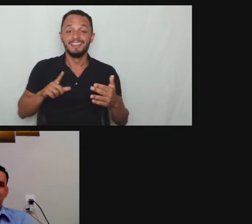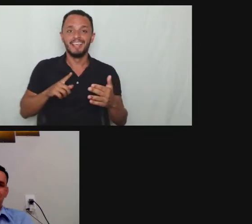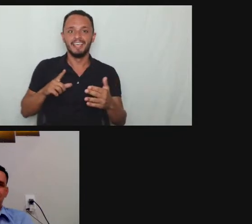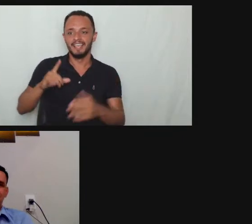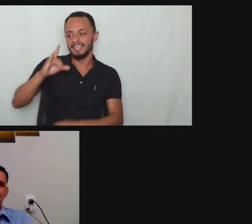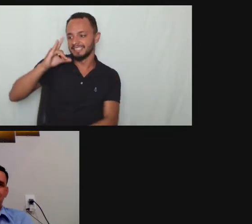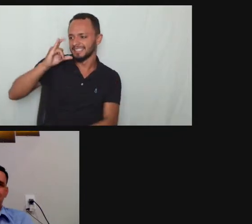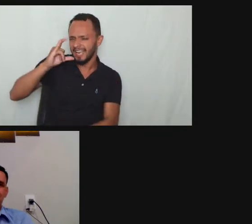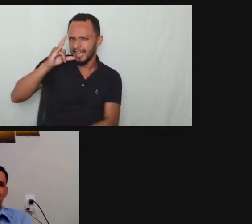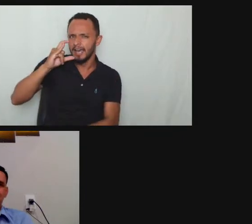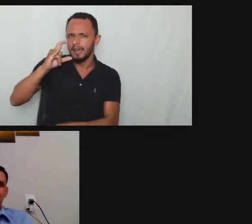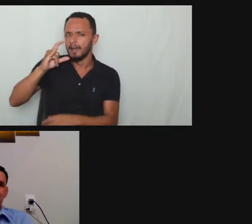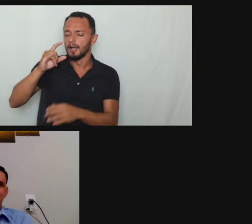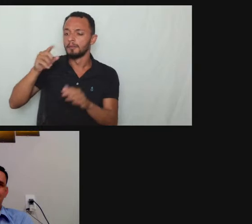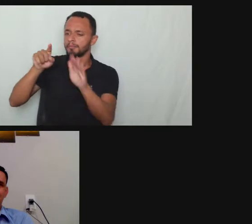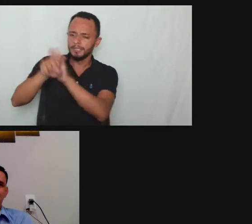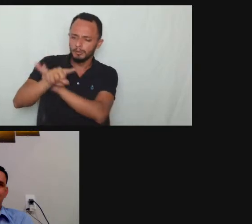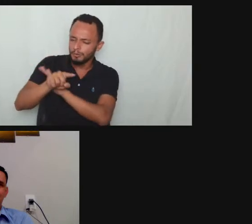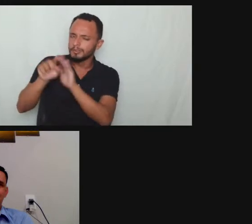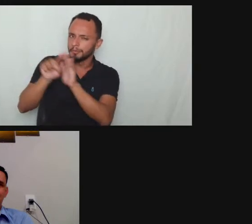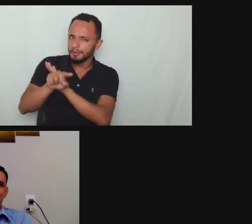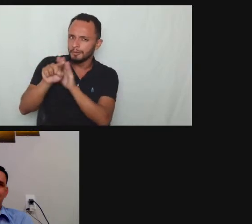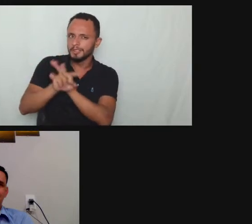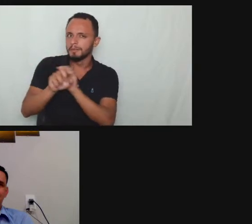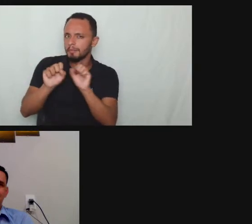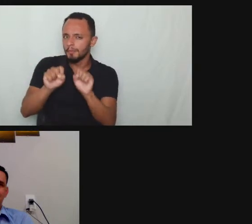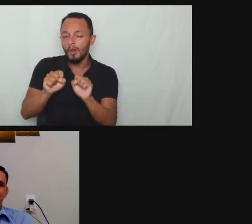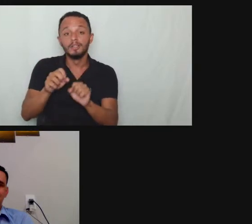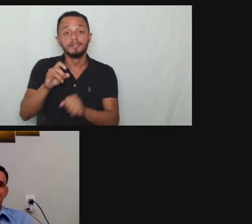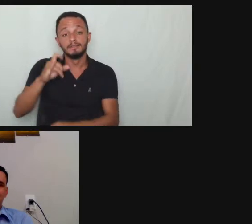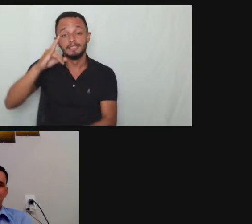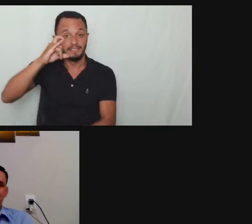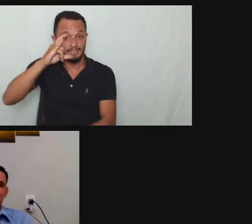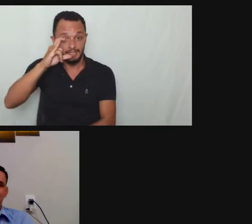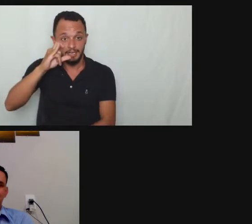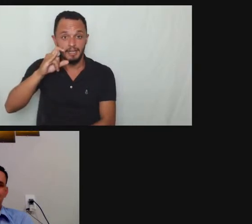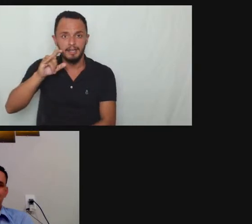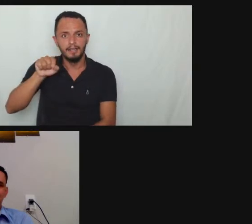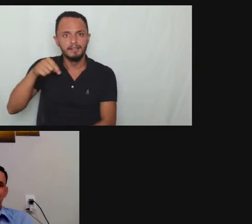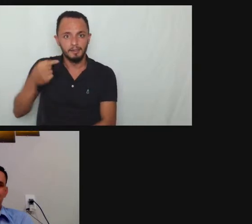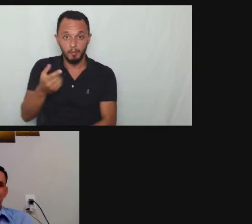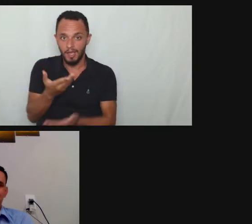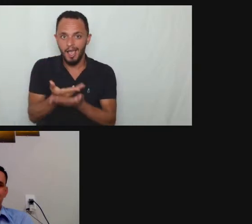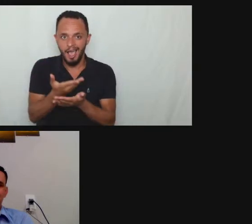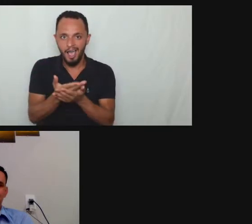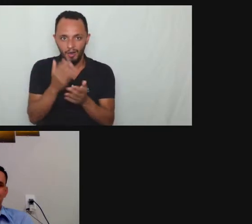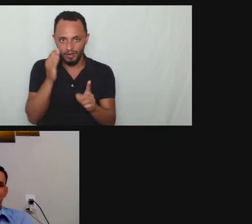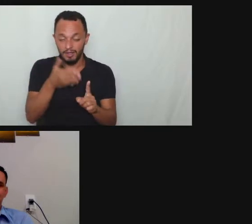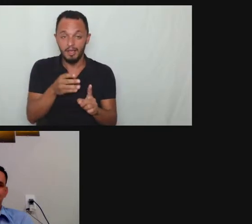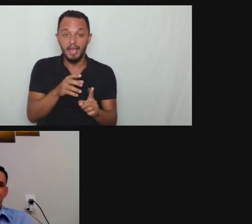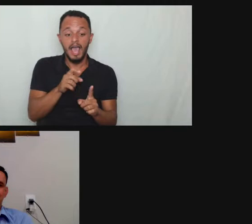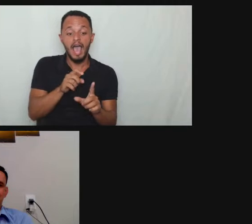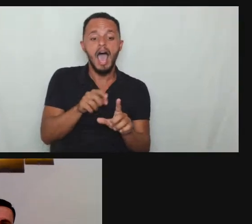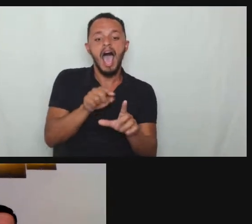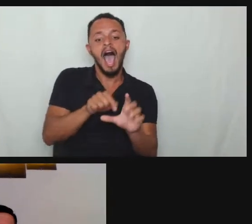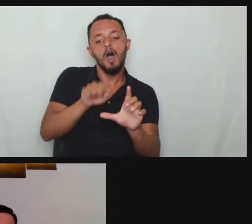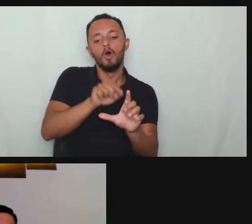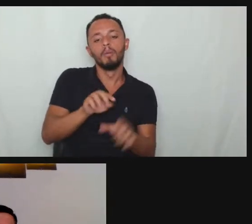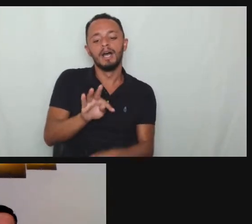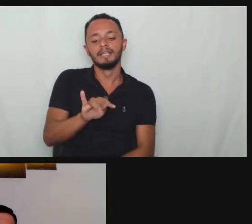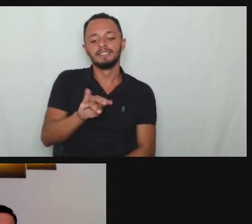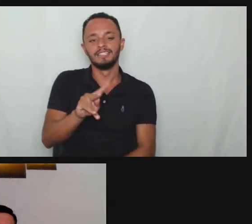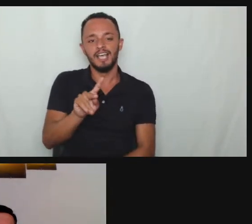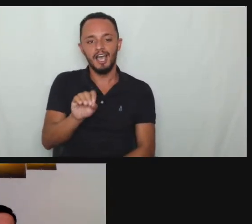eu sei que não sei que Thiago Helda está lá no Instagram vai lá depois agora não agora fica aqui aprendendo na aula lá no arroba Thiago Heldo oficial né